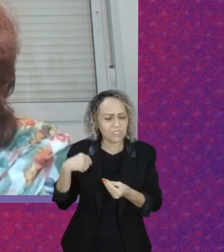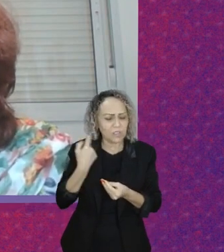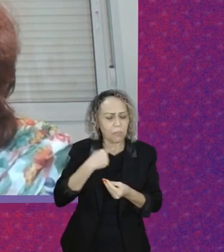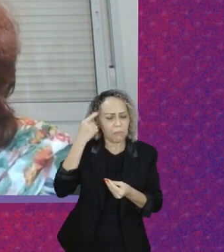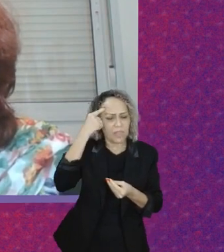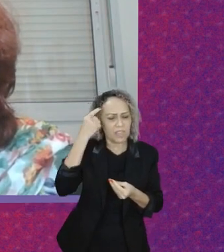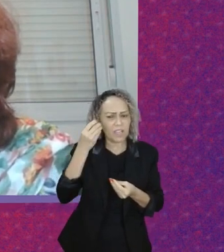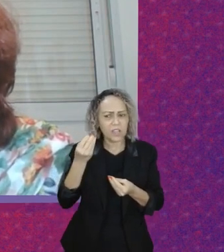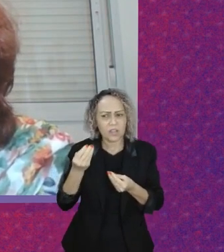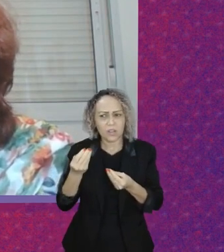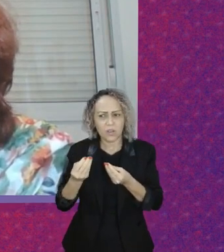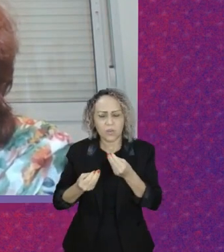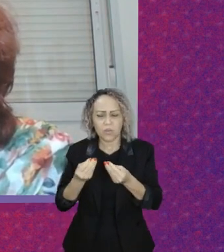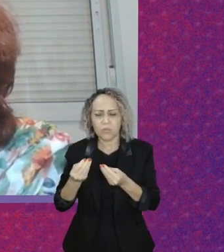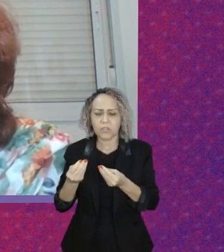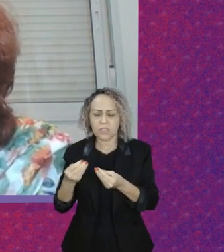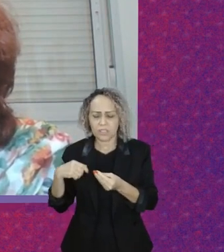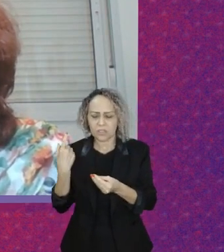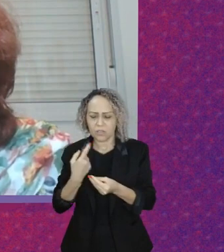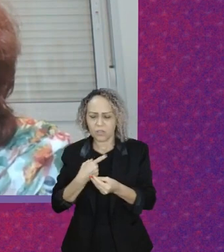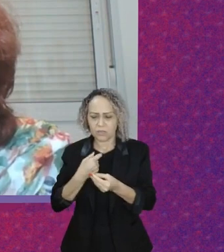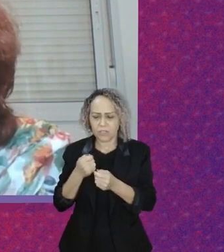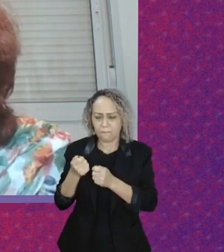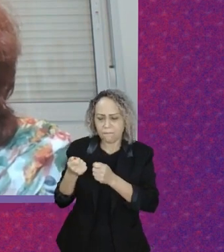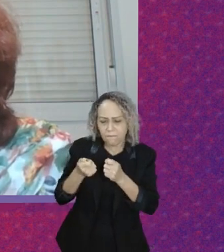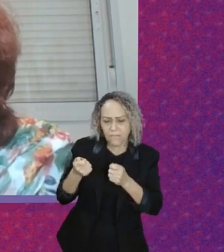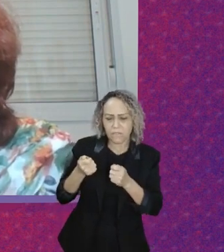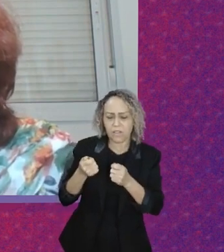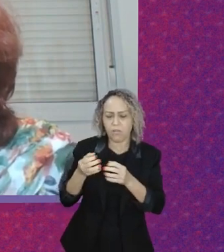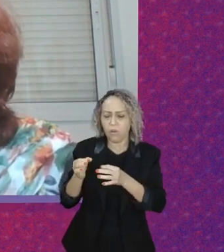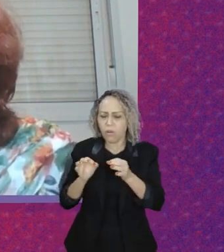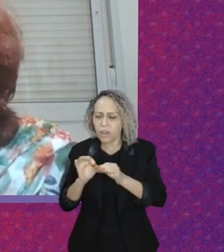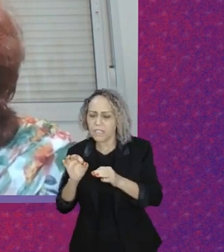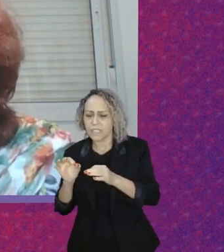do passo da cidade, facilita o